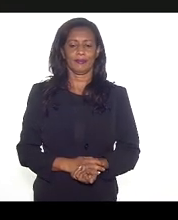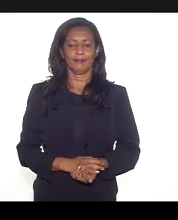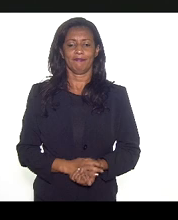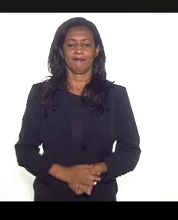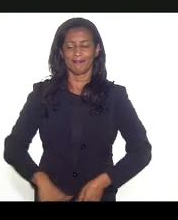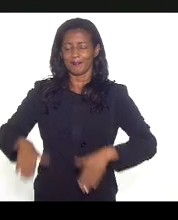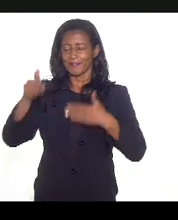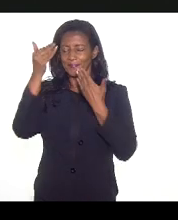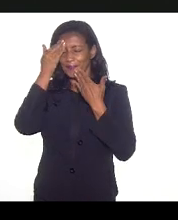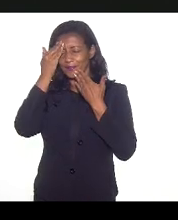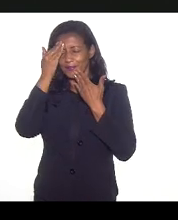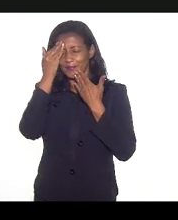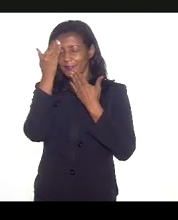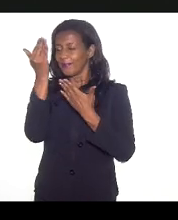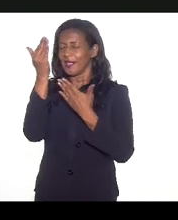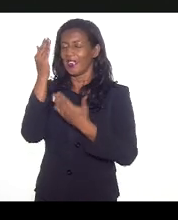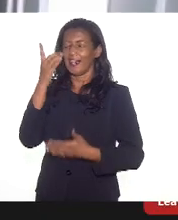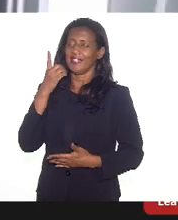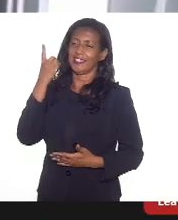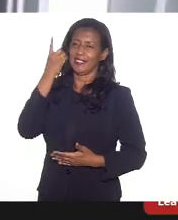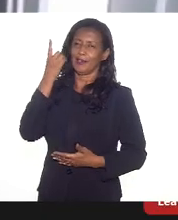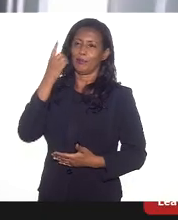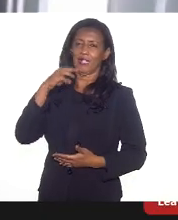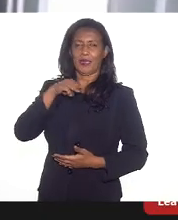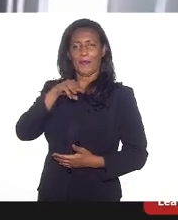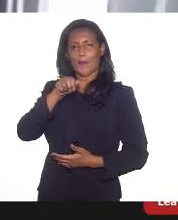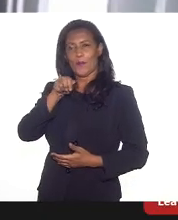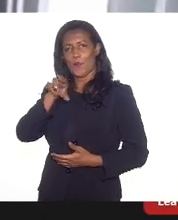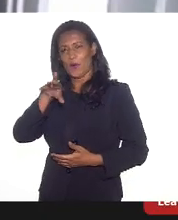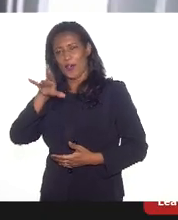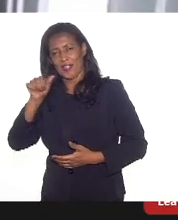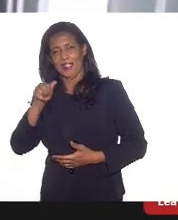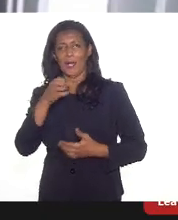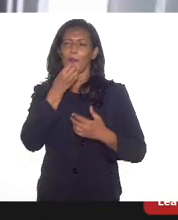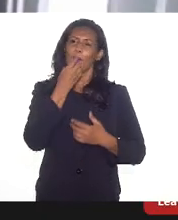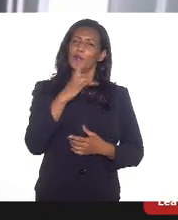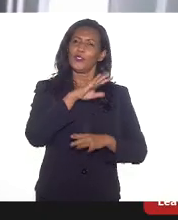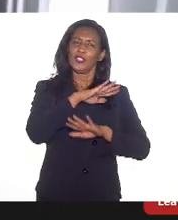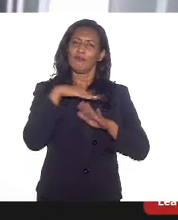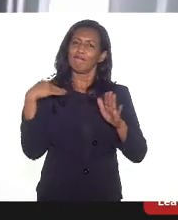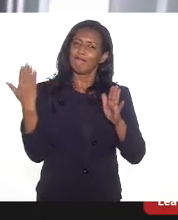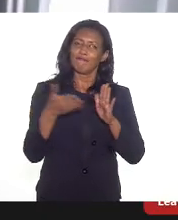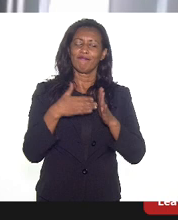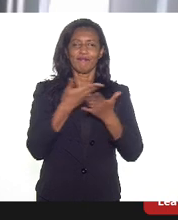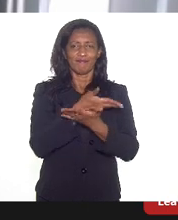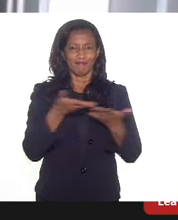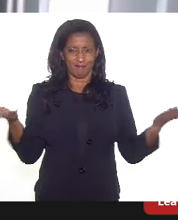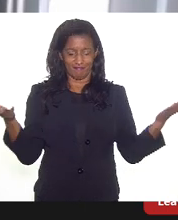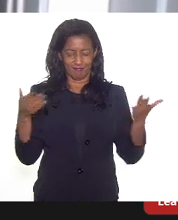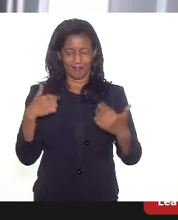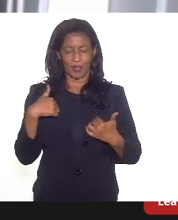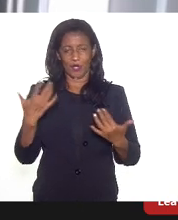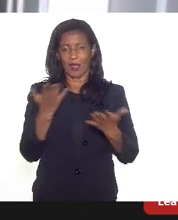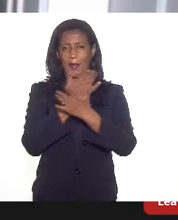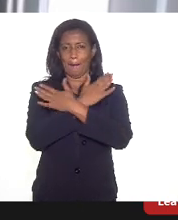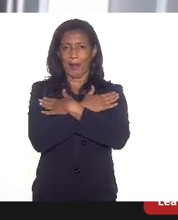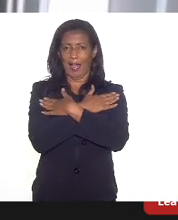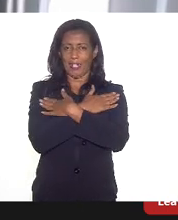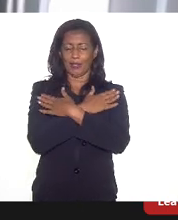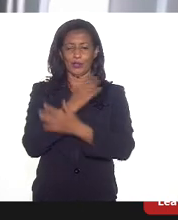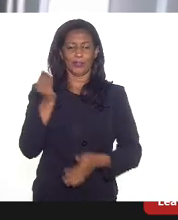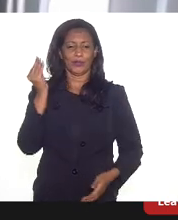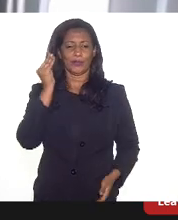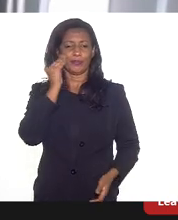Obrigado, deputada Mônica Francisco. Bom dia a todas, bom dia a todos. Eu quero mandar um abraço especial, eu vejo aqui na